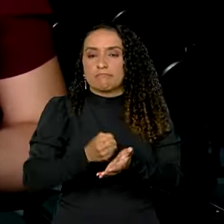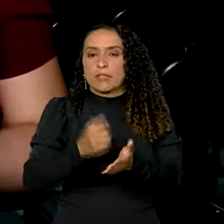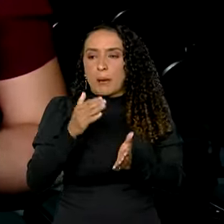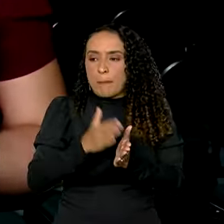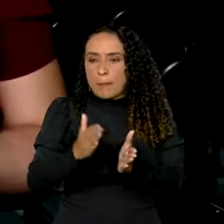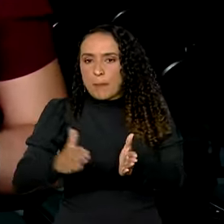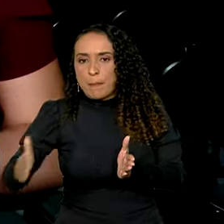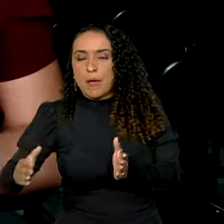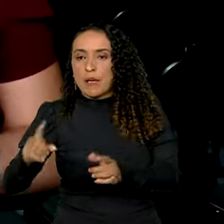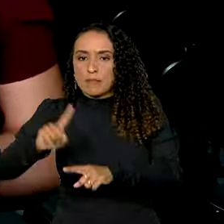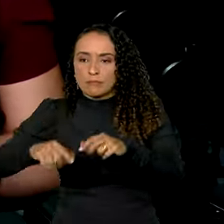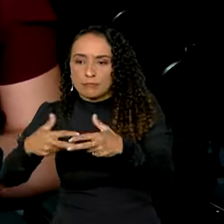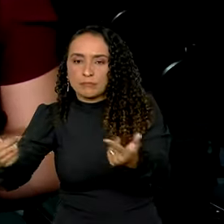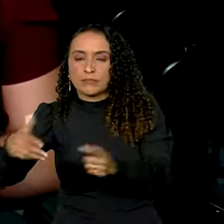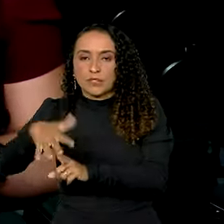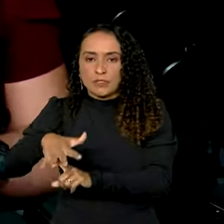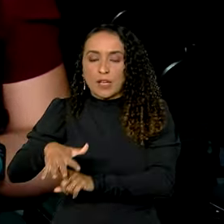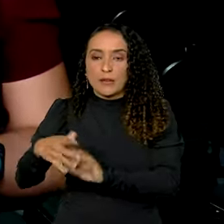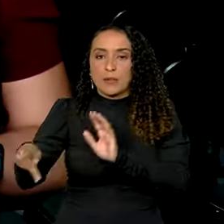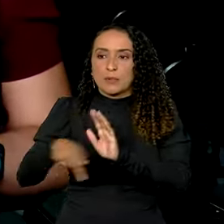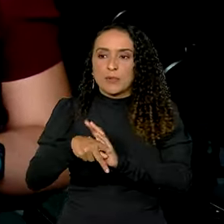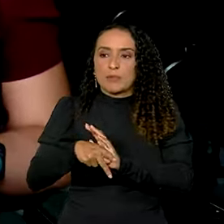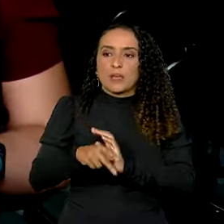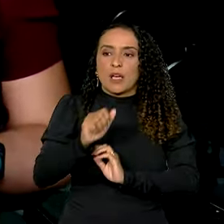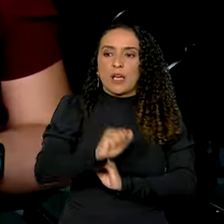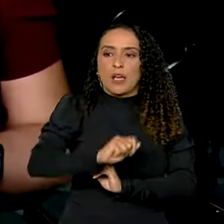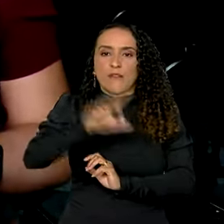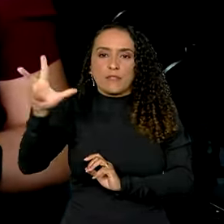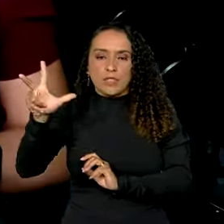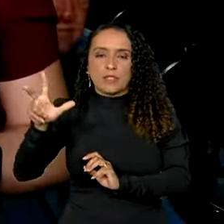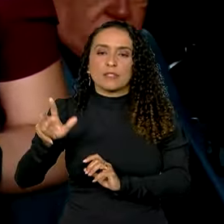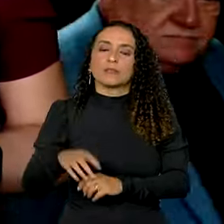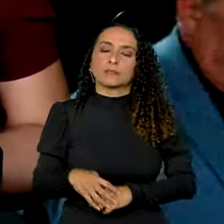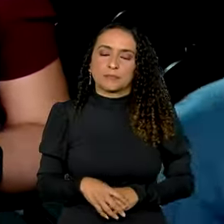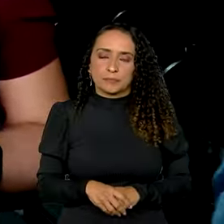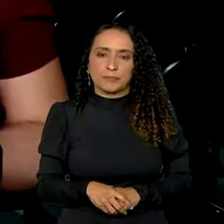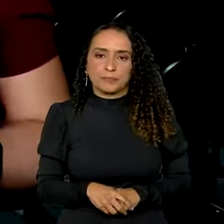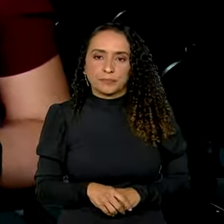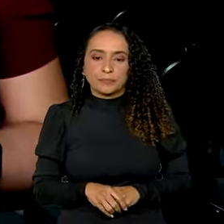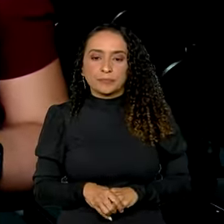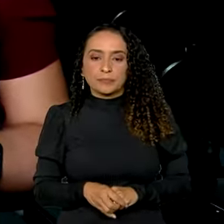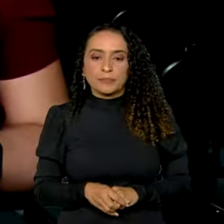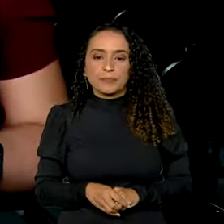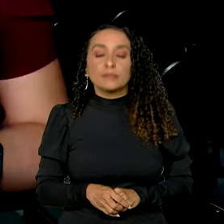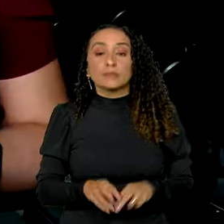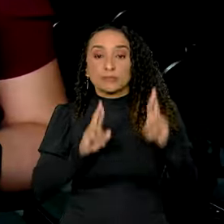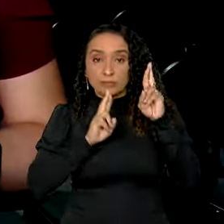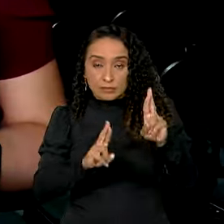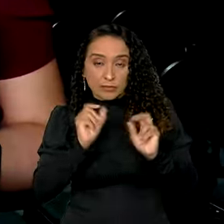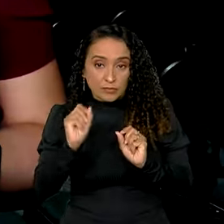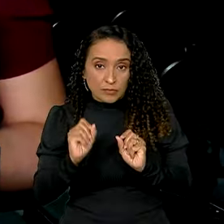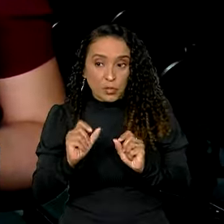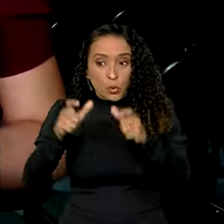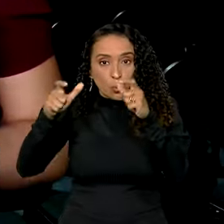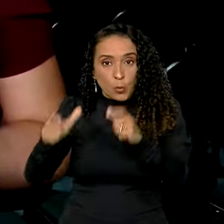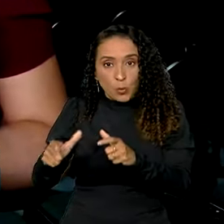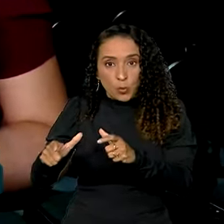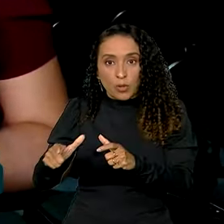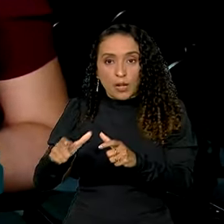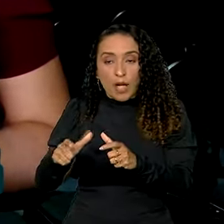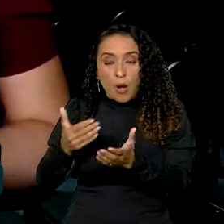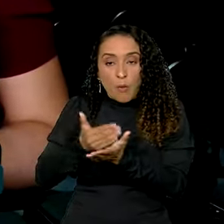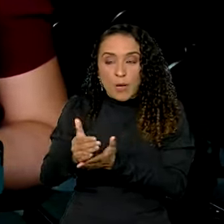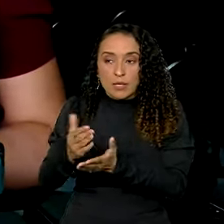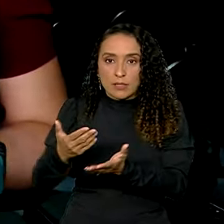equipamentos da fábrica pela Anvisa, a Agência Nacional de Vigilância Sanitária. E a expectativa é que o local entre em